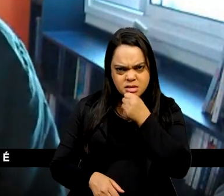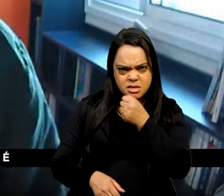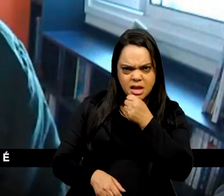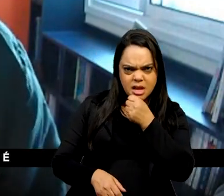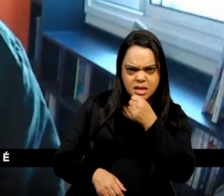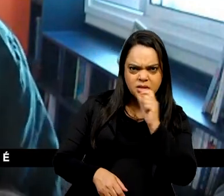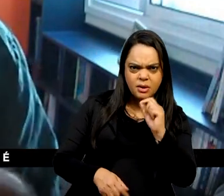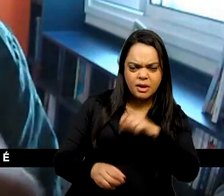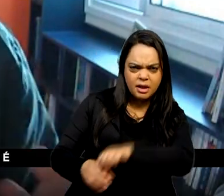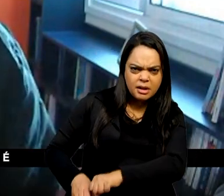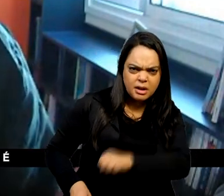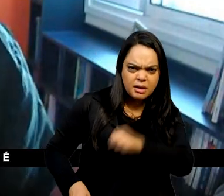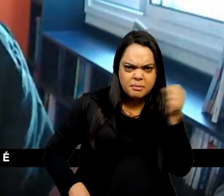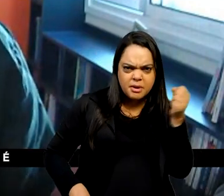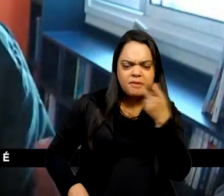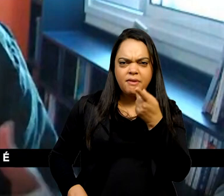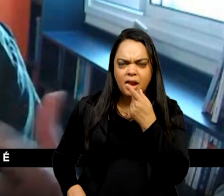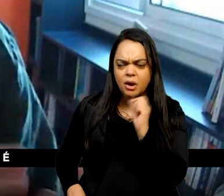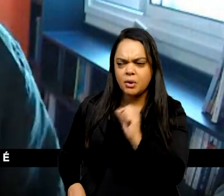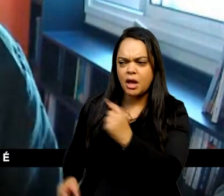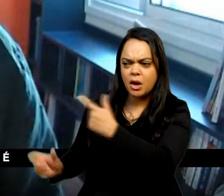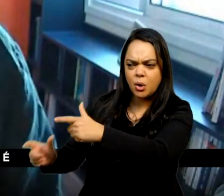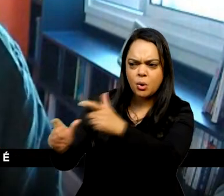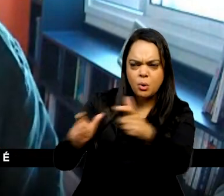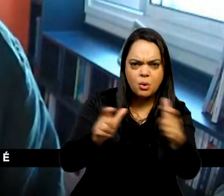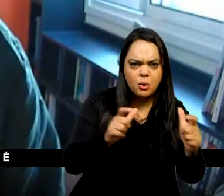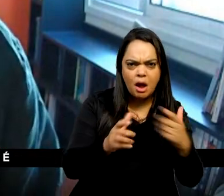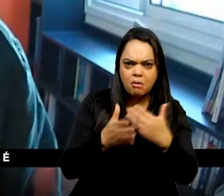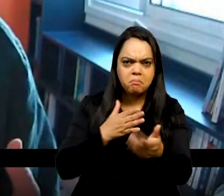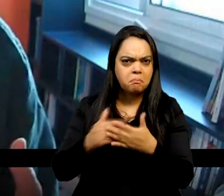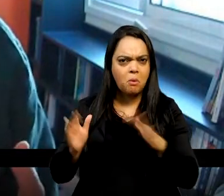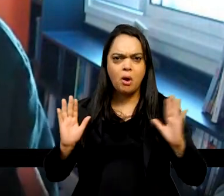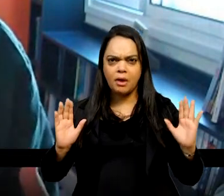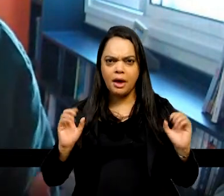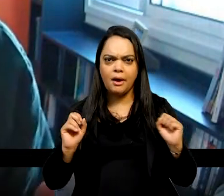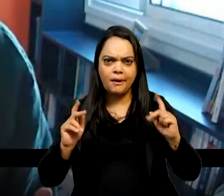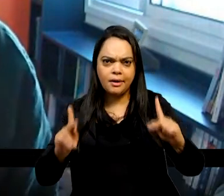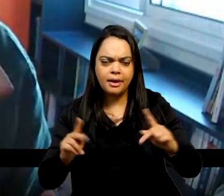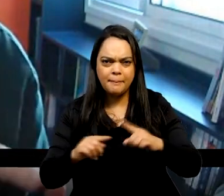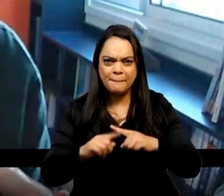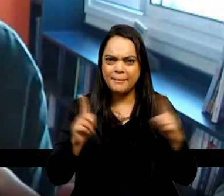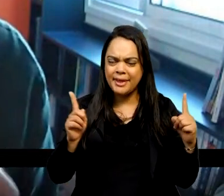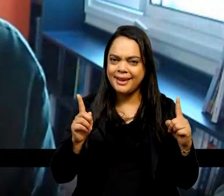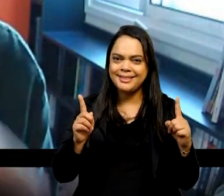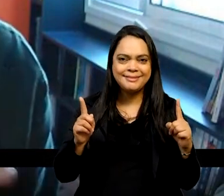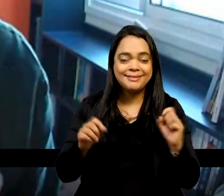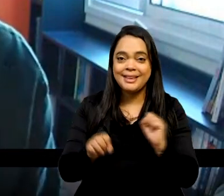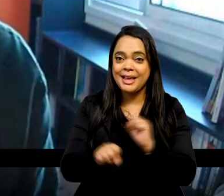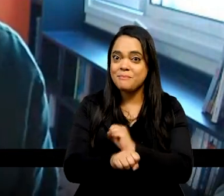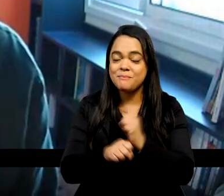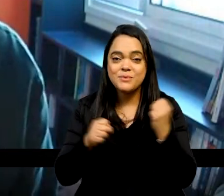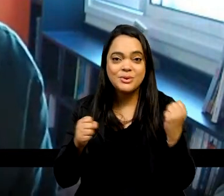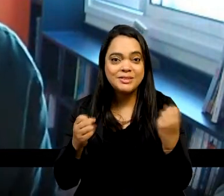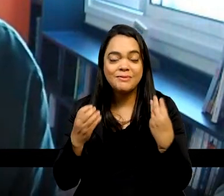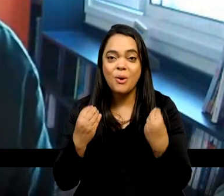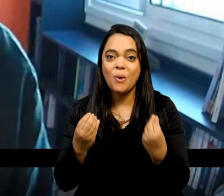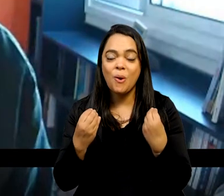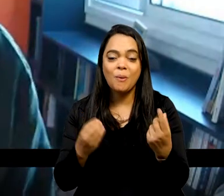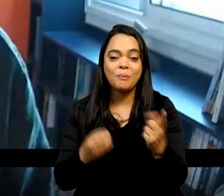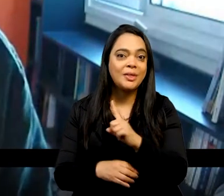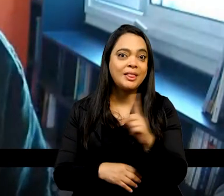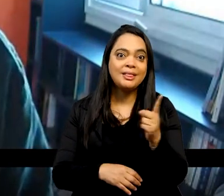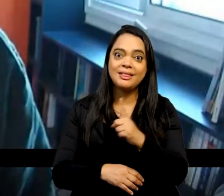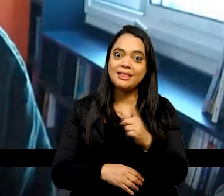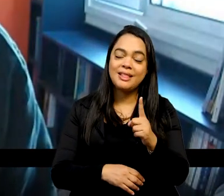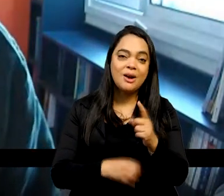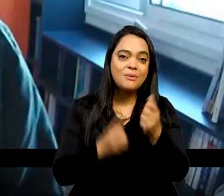falando de Pernambuco, falando de qualquer lugar, falando do Pará, mas é impossível não mencionar, mesmo nesses estudos, o